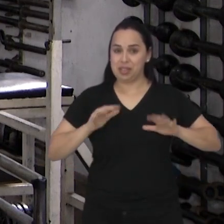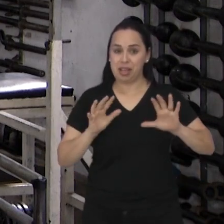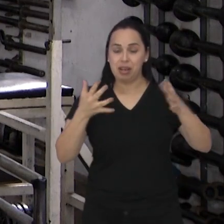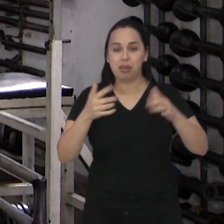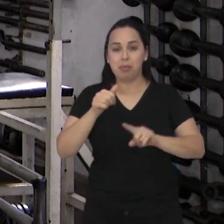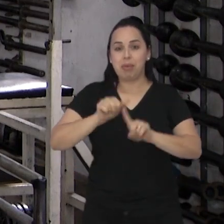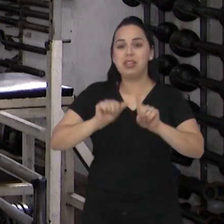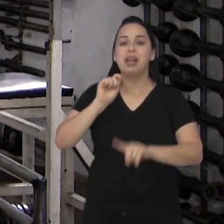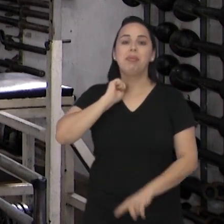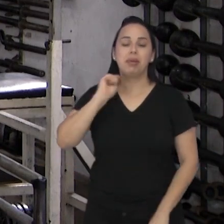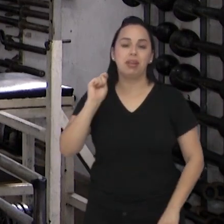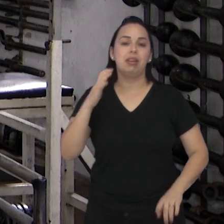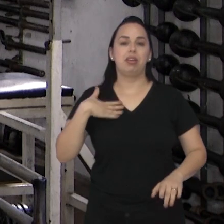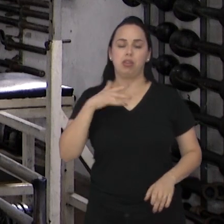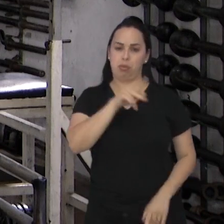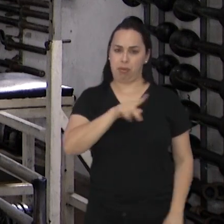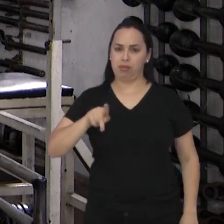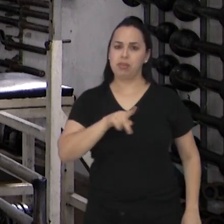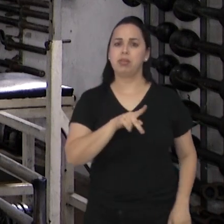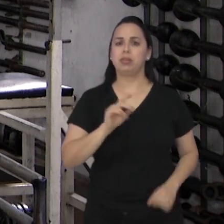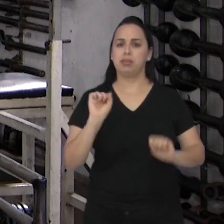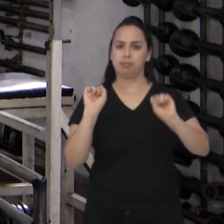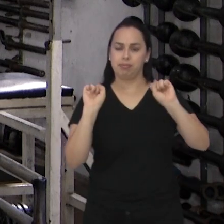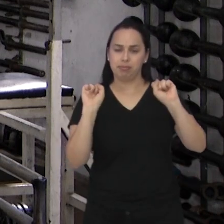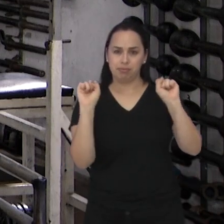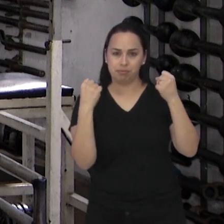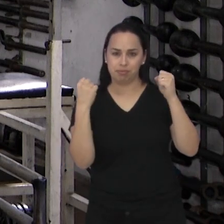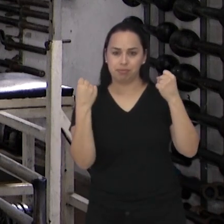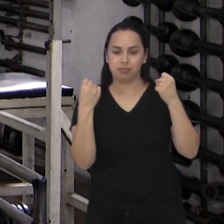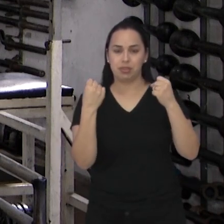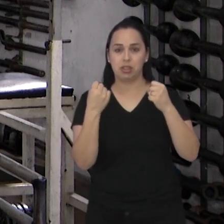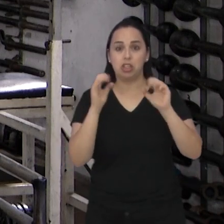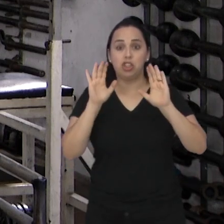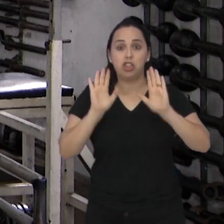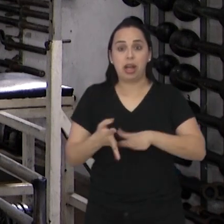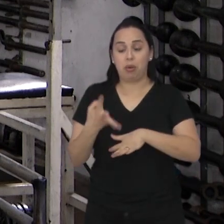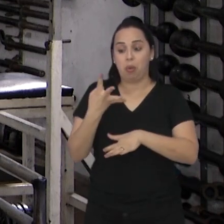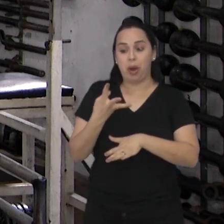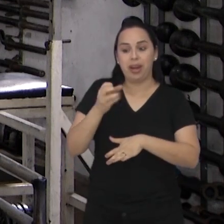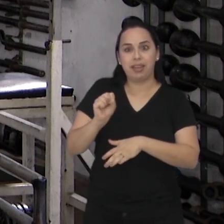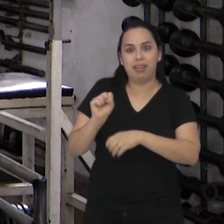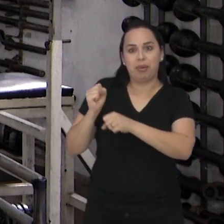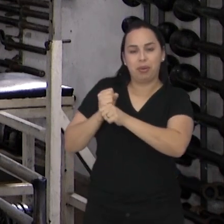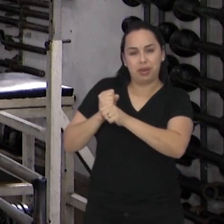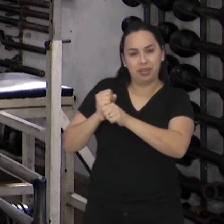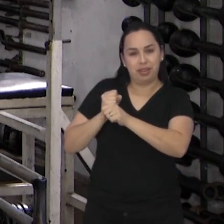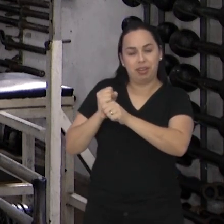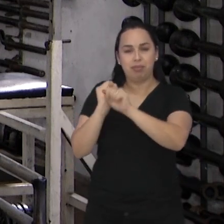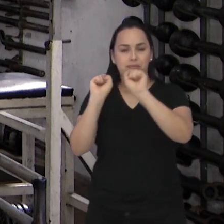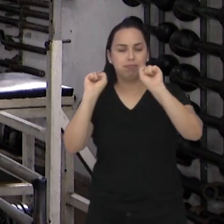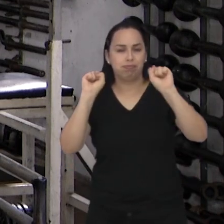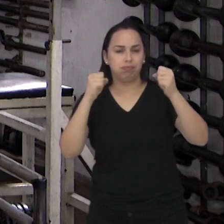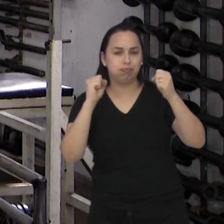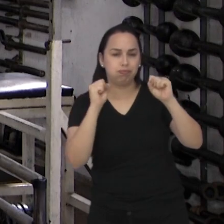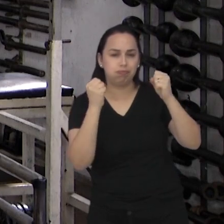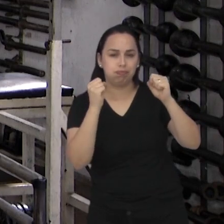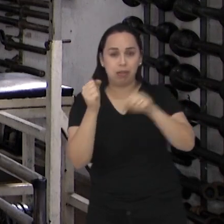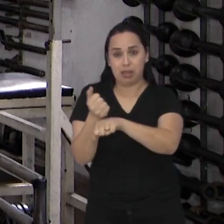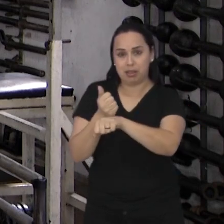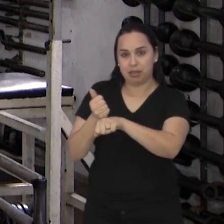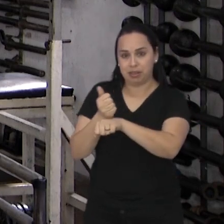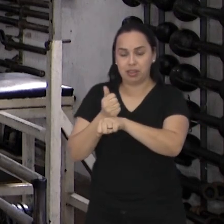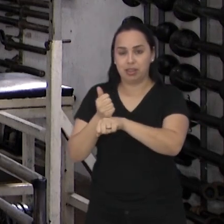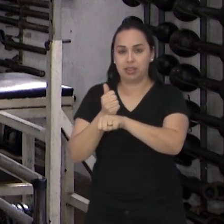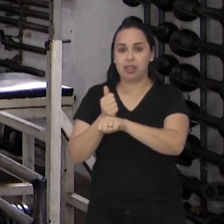E sou professor de educação física há 48 anos de exercício profissional.